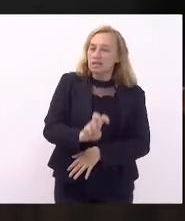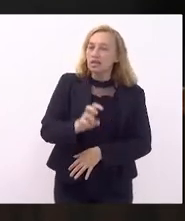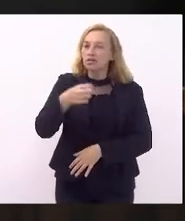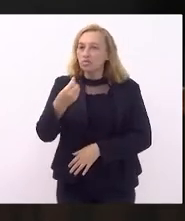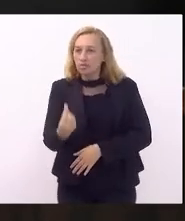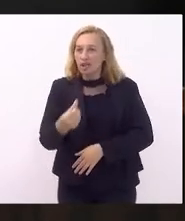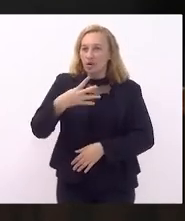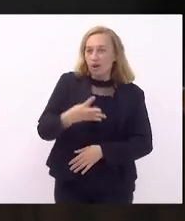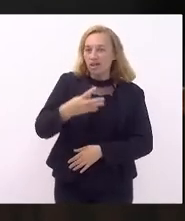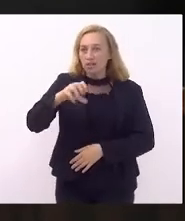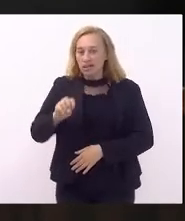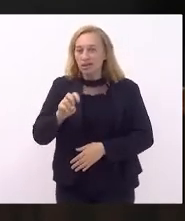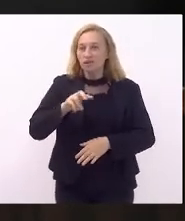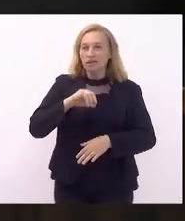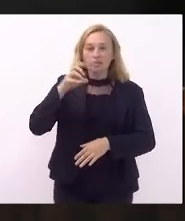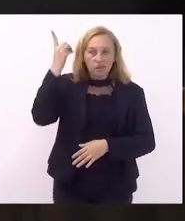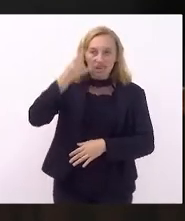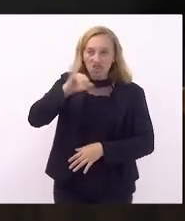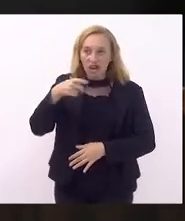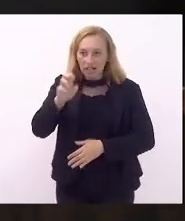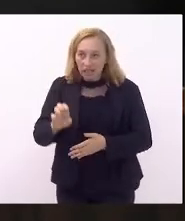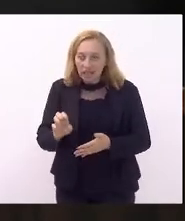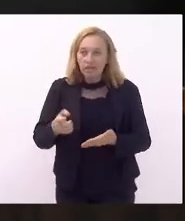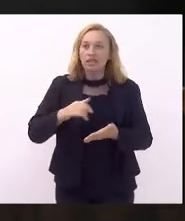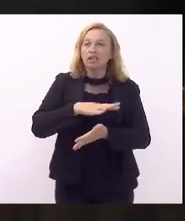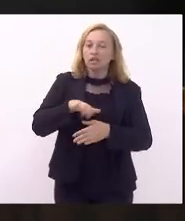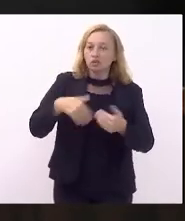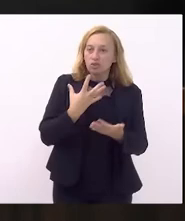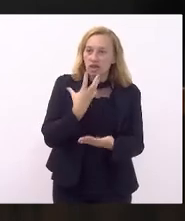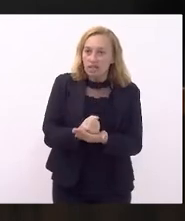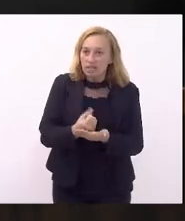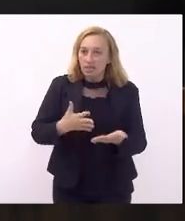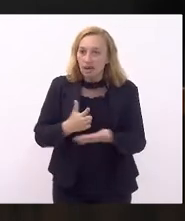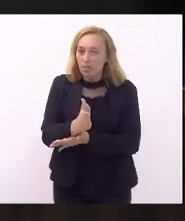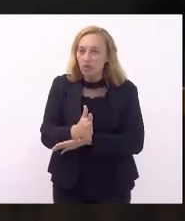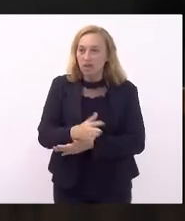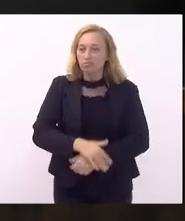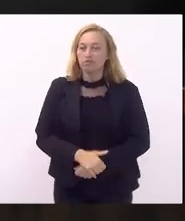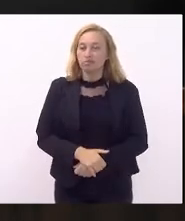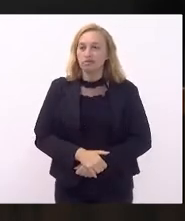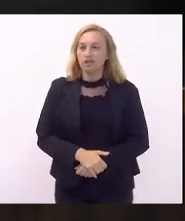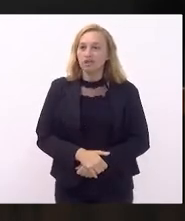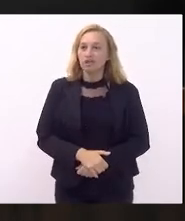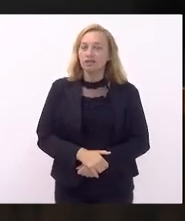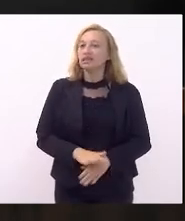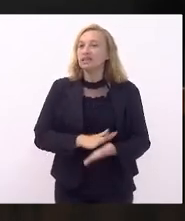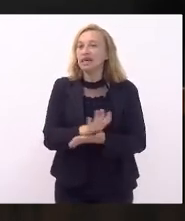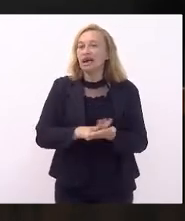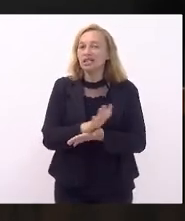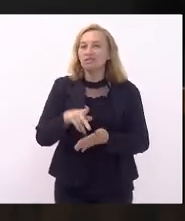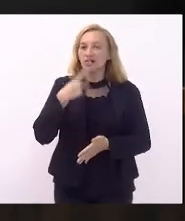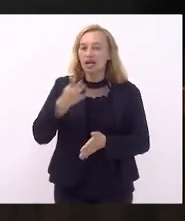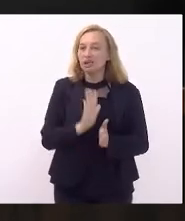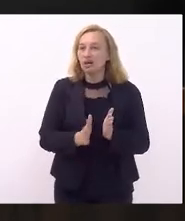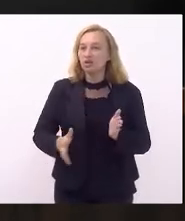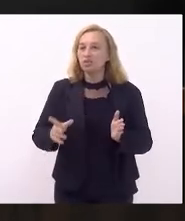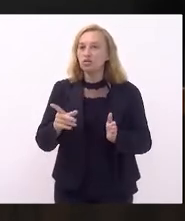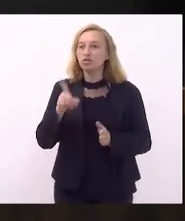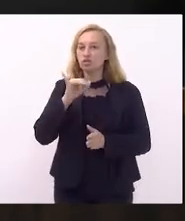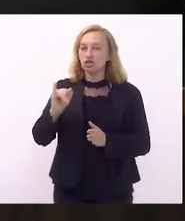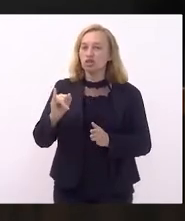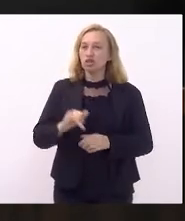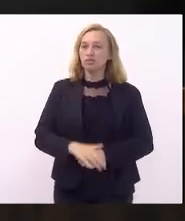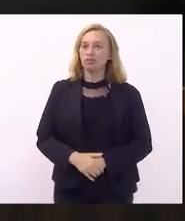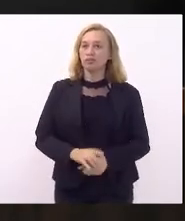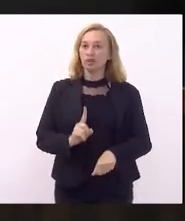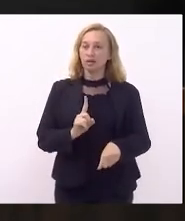5645, deputado Jari, senhores que aprovam, permanecem, como estão aprovados. Nada mais a tratar na ordem do dia, passa